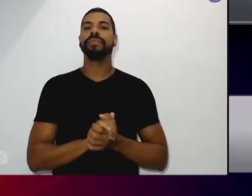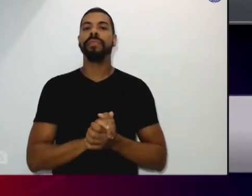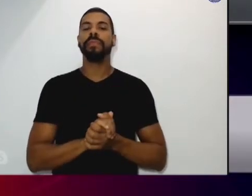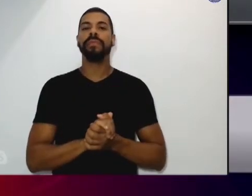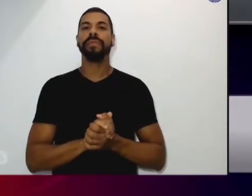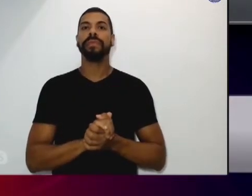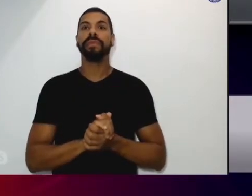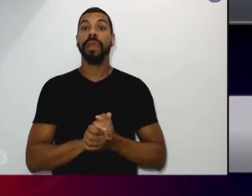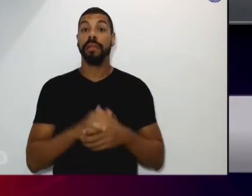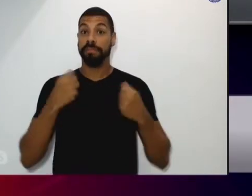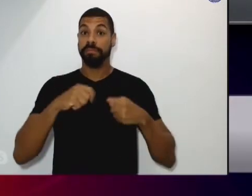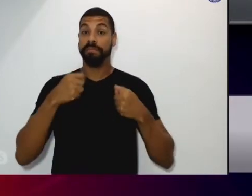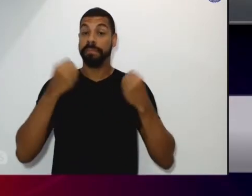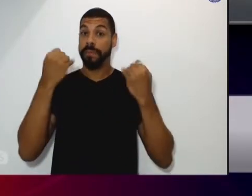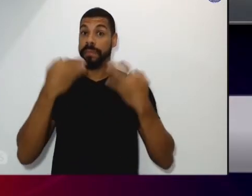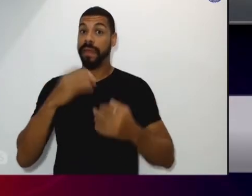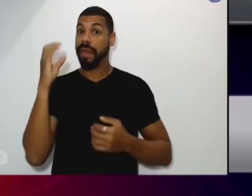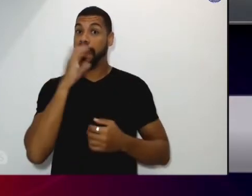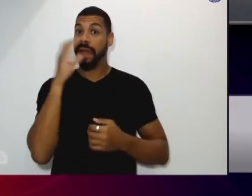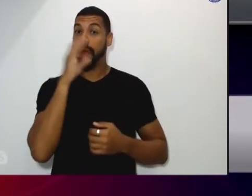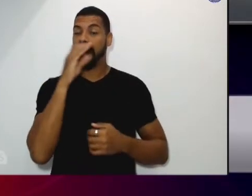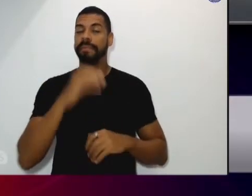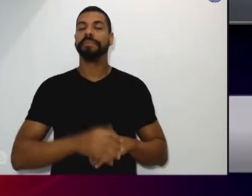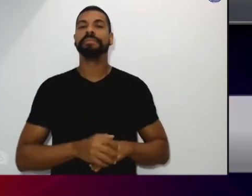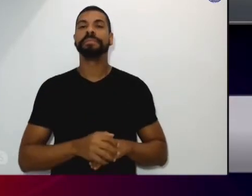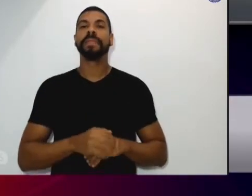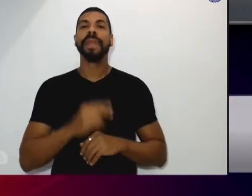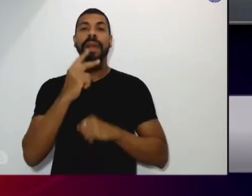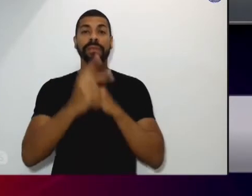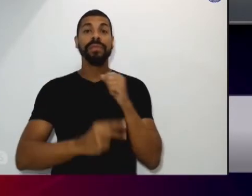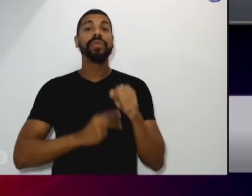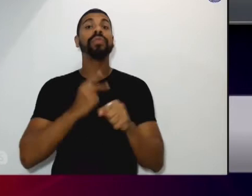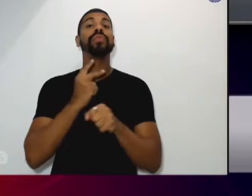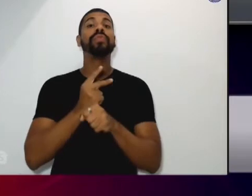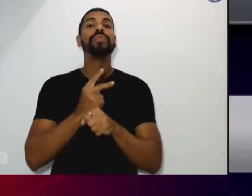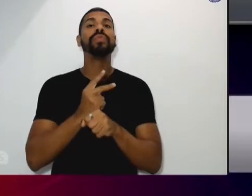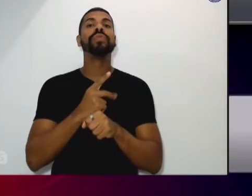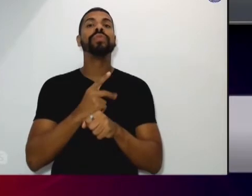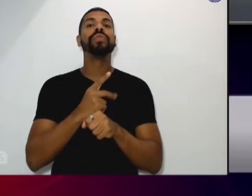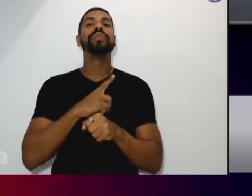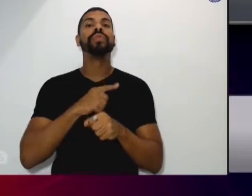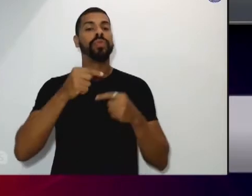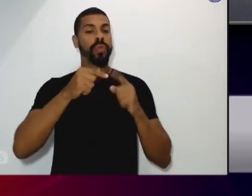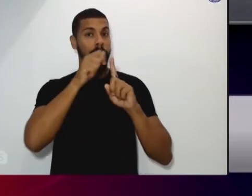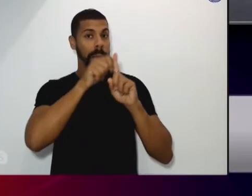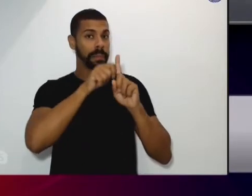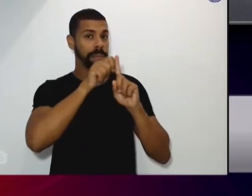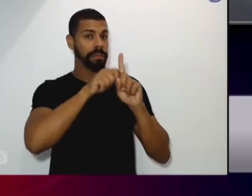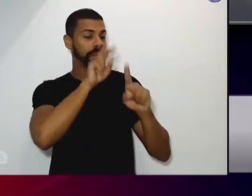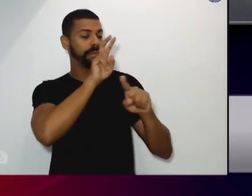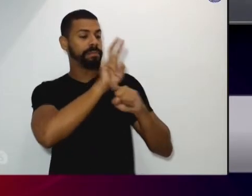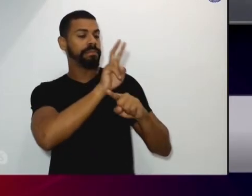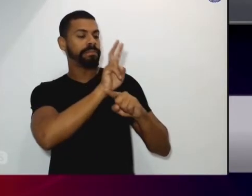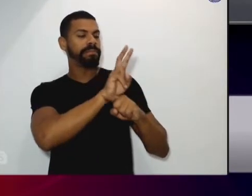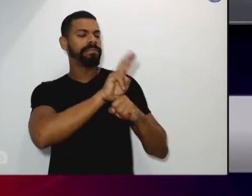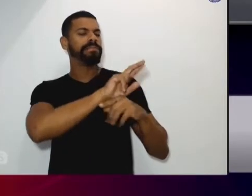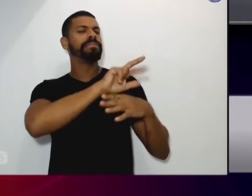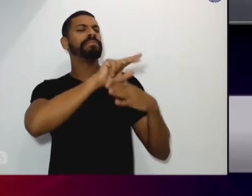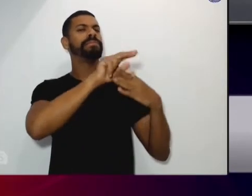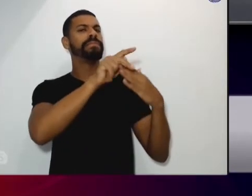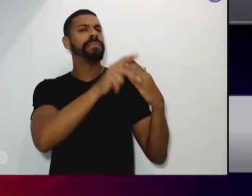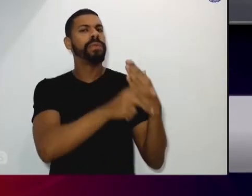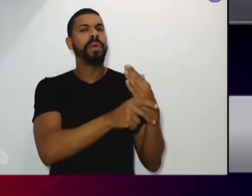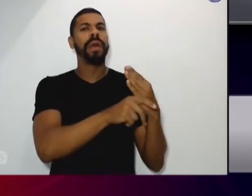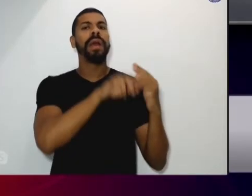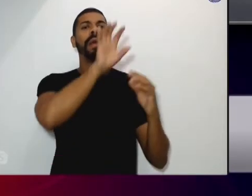segunda reunião para o segundo ano do mês de cuidados muita coisa também nas quatro cantos da